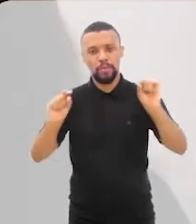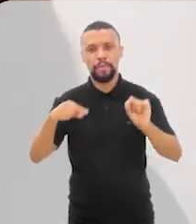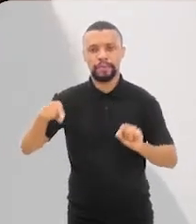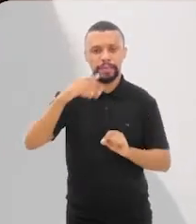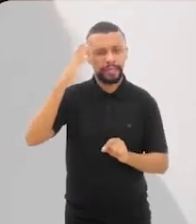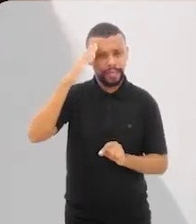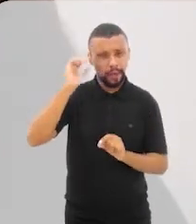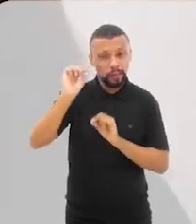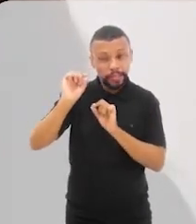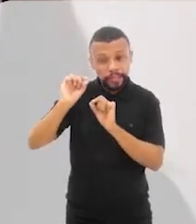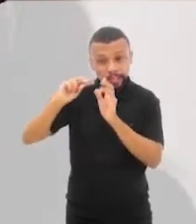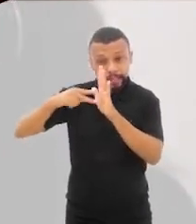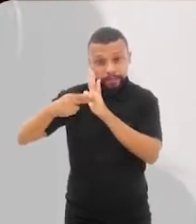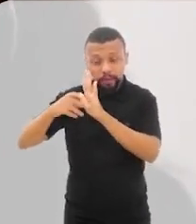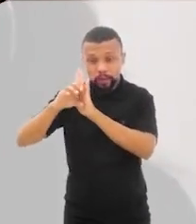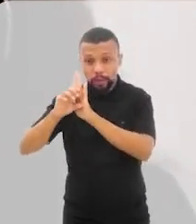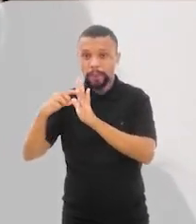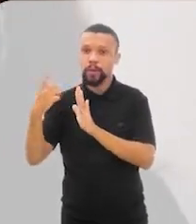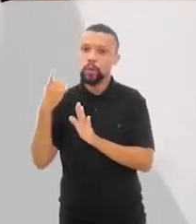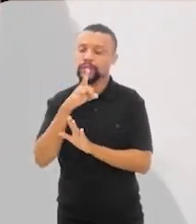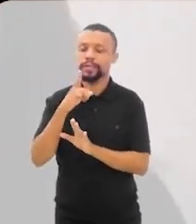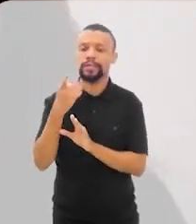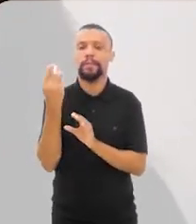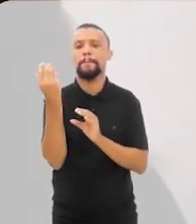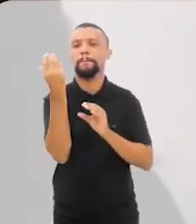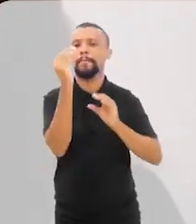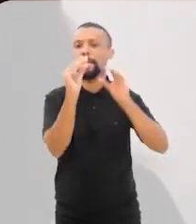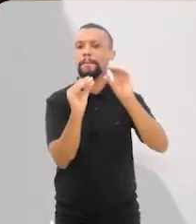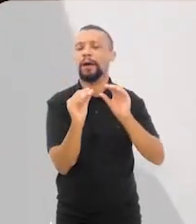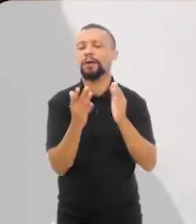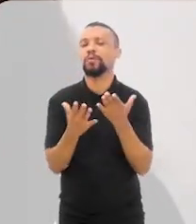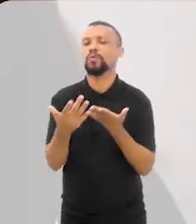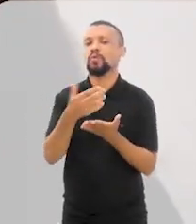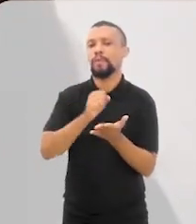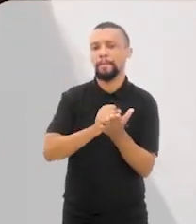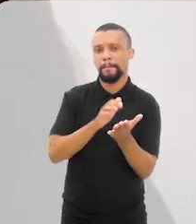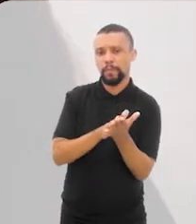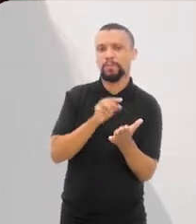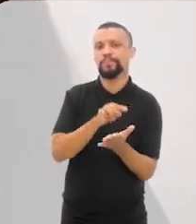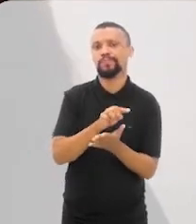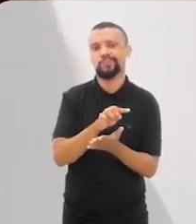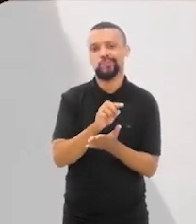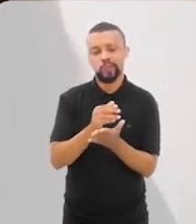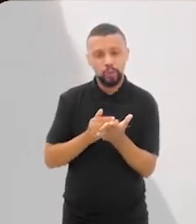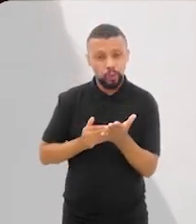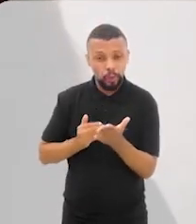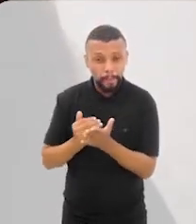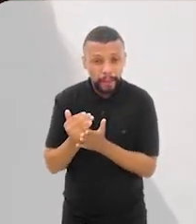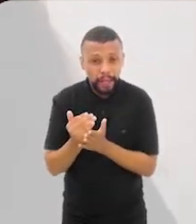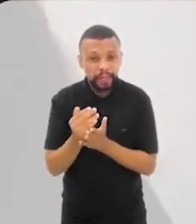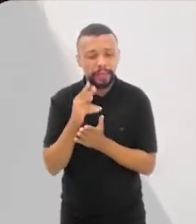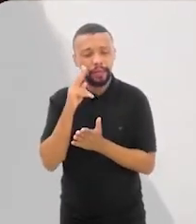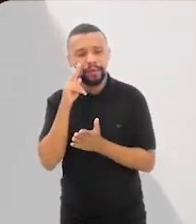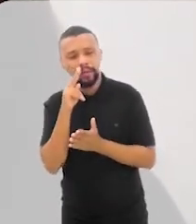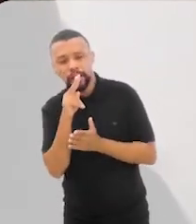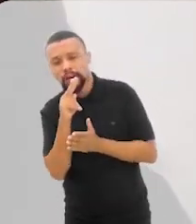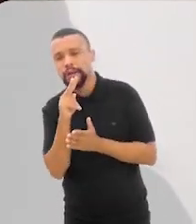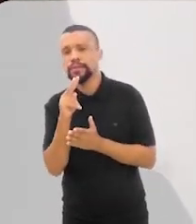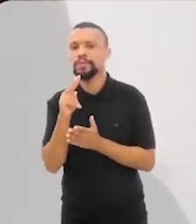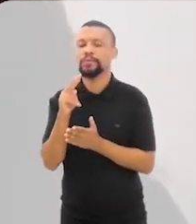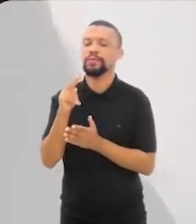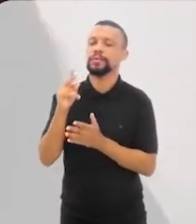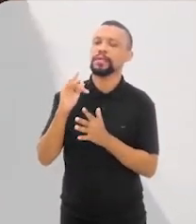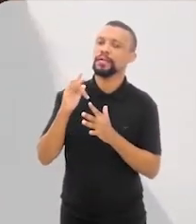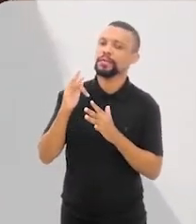saibam e se reconheçam, para poder fazer parte desse mapeamento. Então, muita coisa a gente começa olhando o que